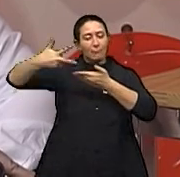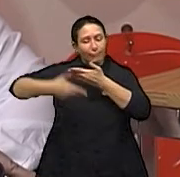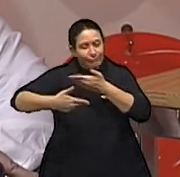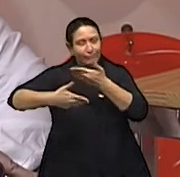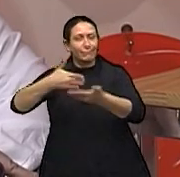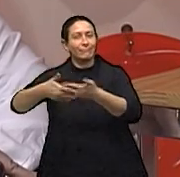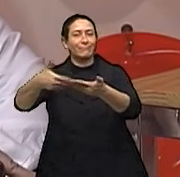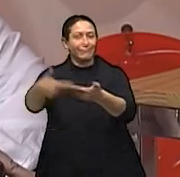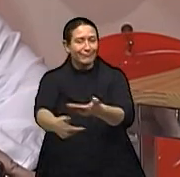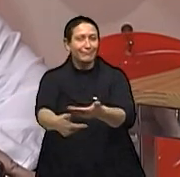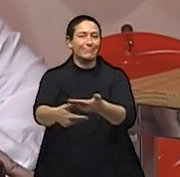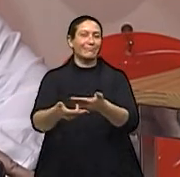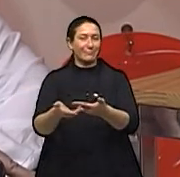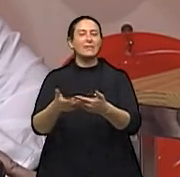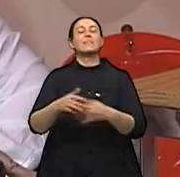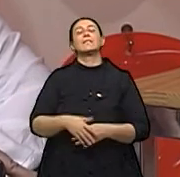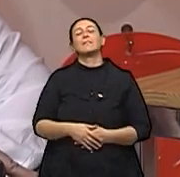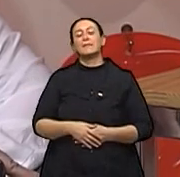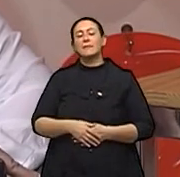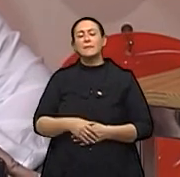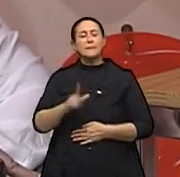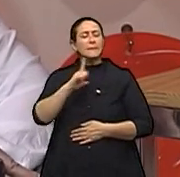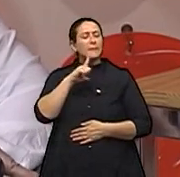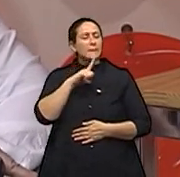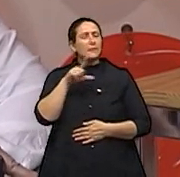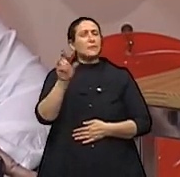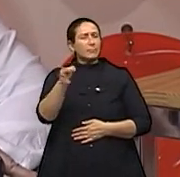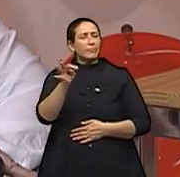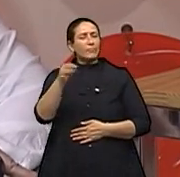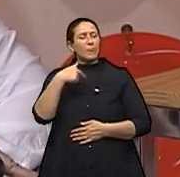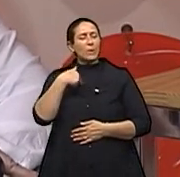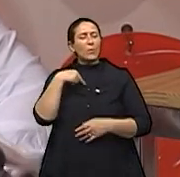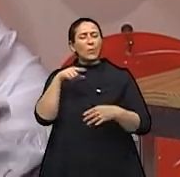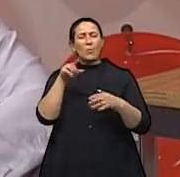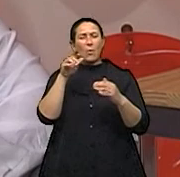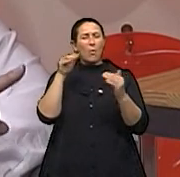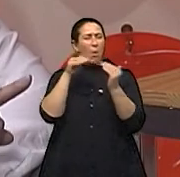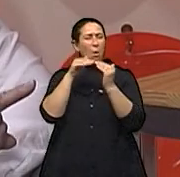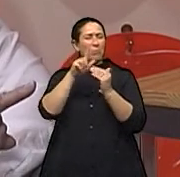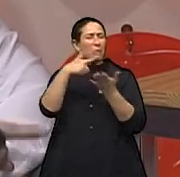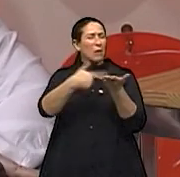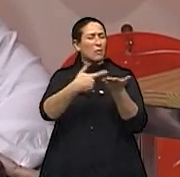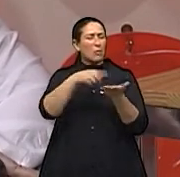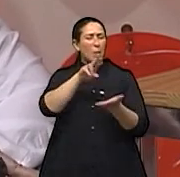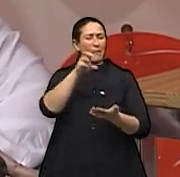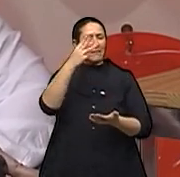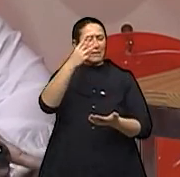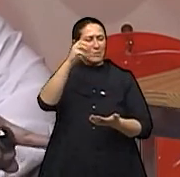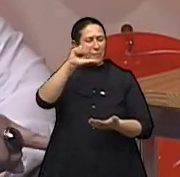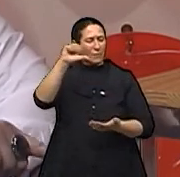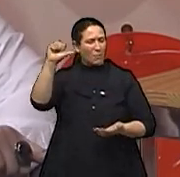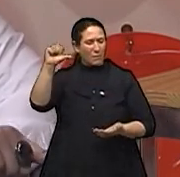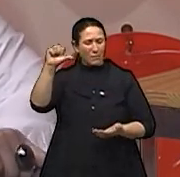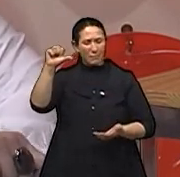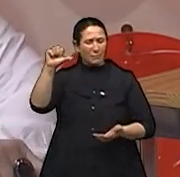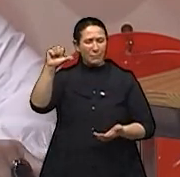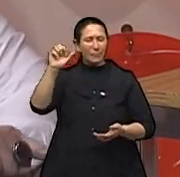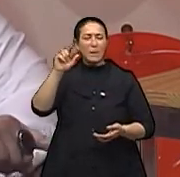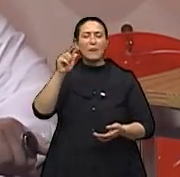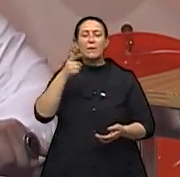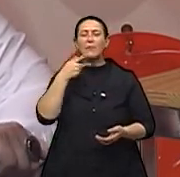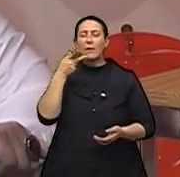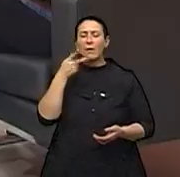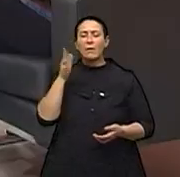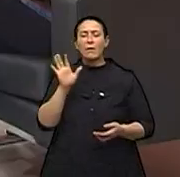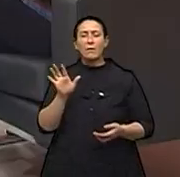399, se eu não me engano, me desculpa se eu errei o número. Diz que,